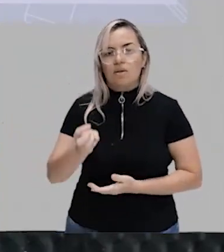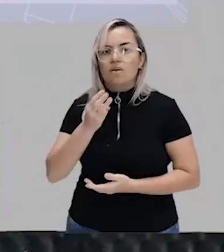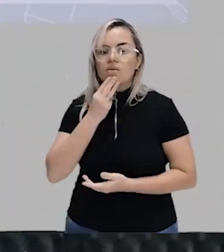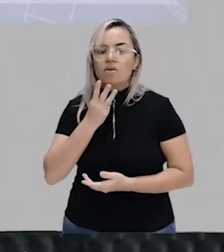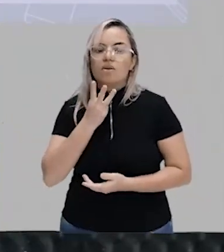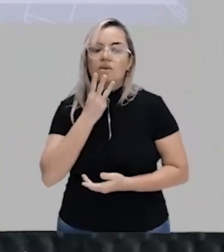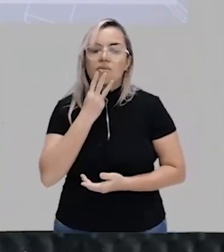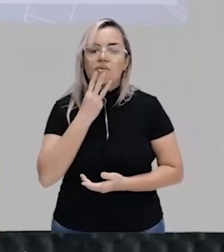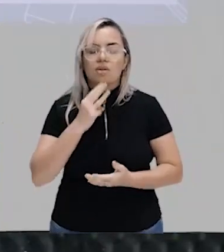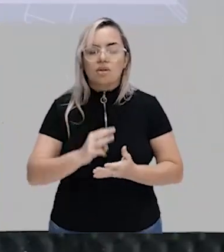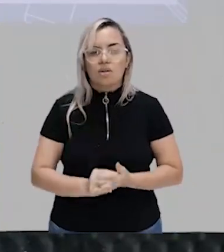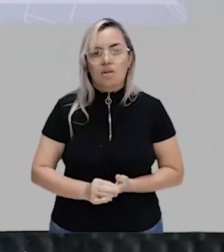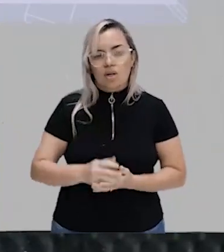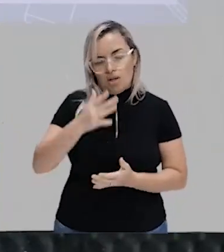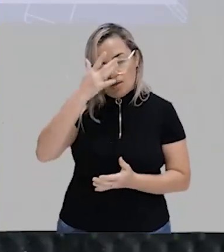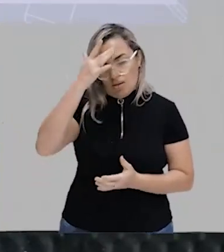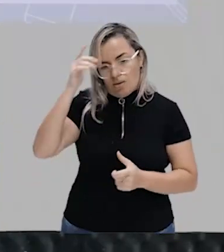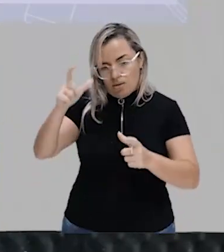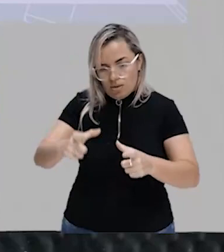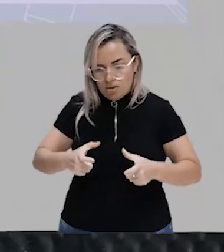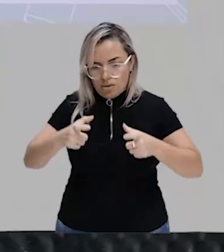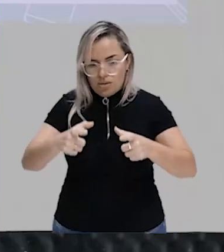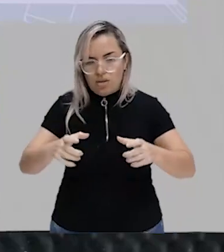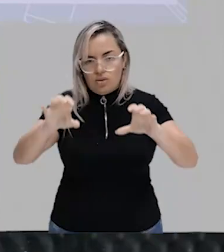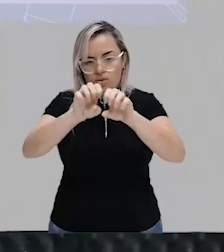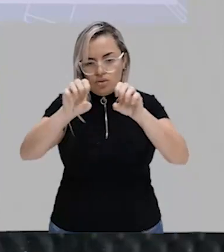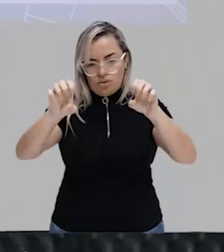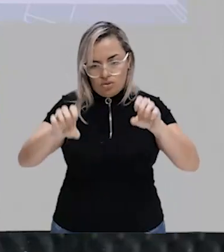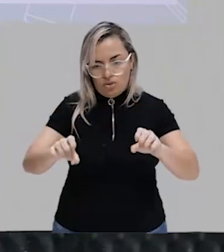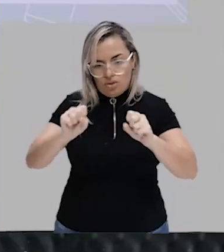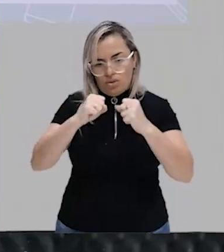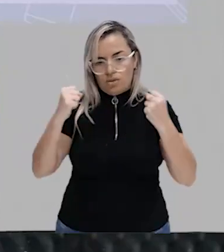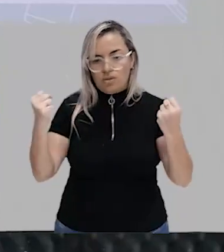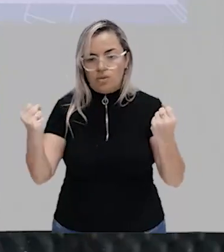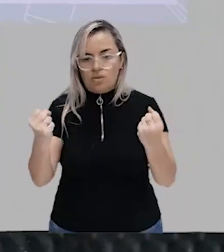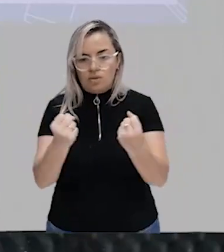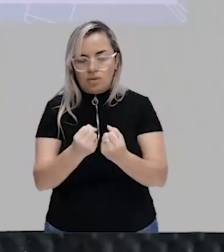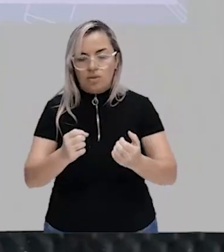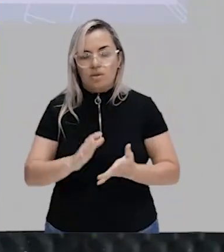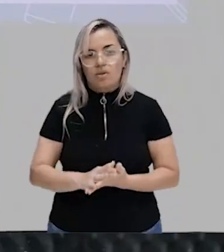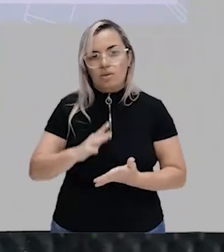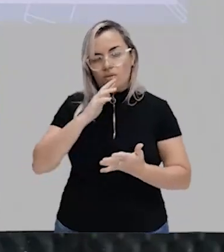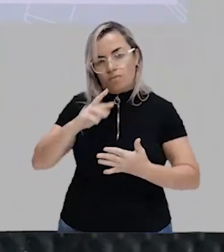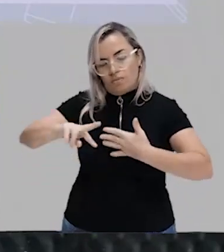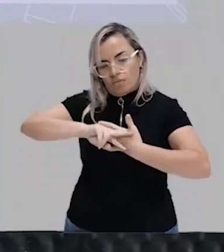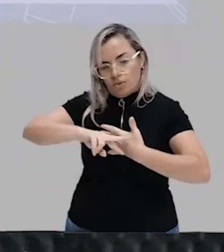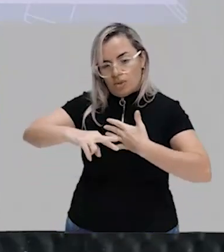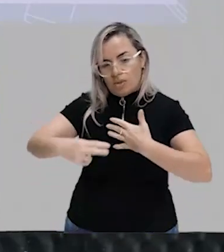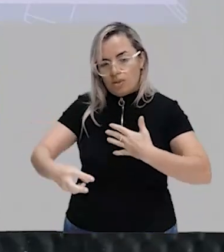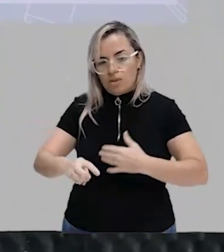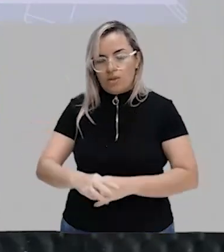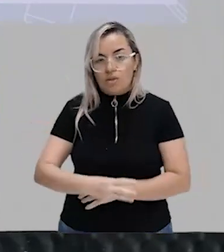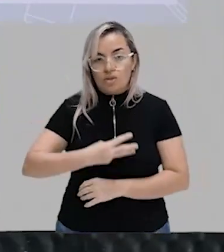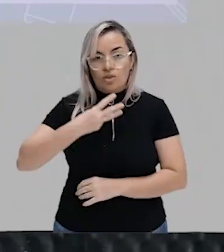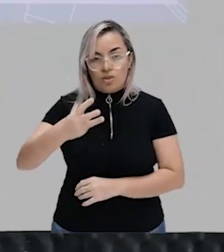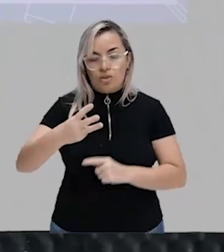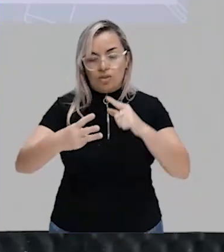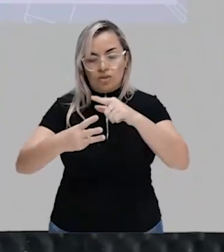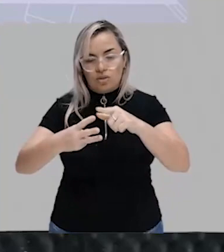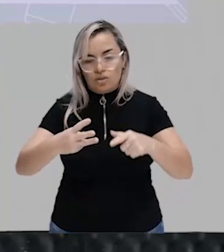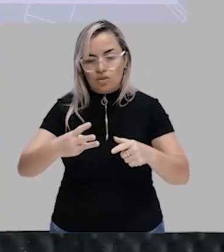a posição social de um indivíduo é resultado da combinação de três fatores.